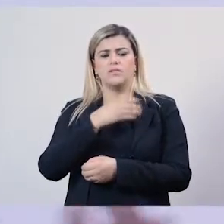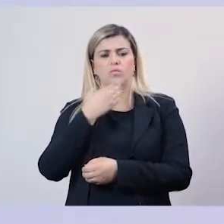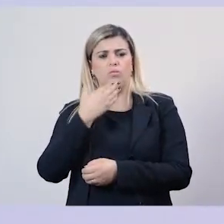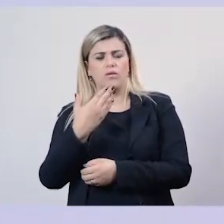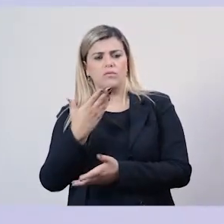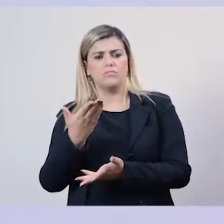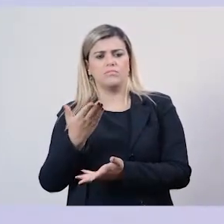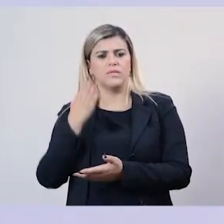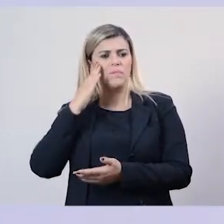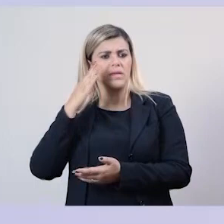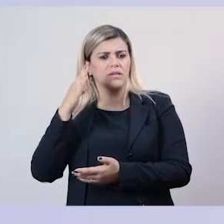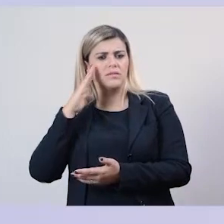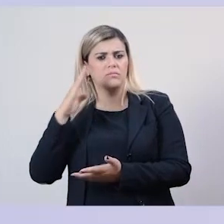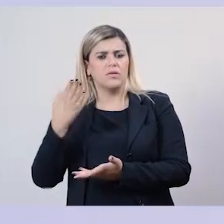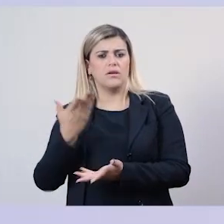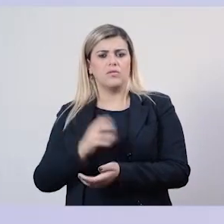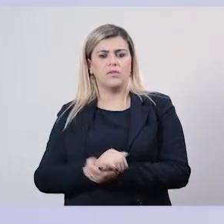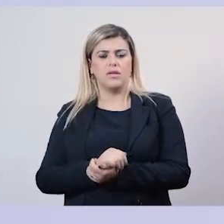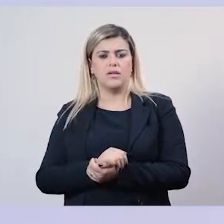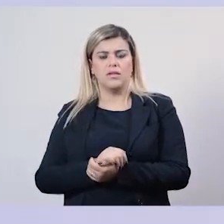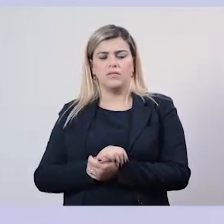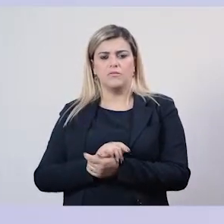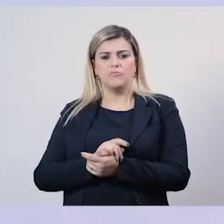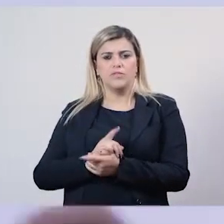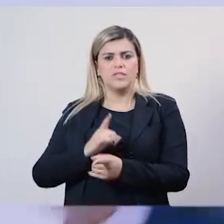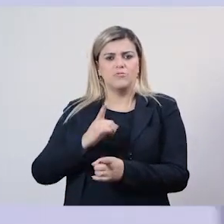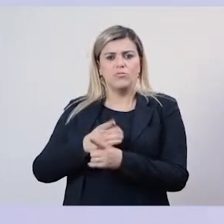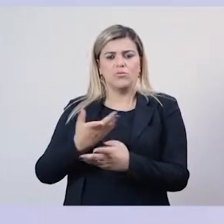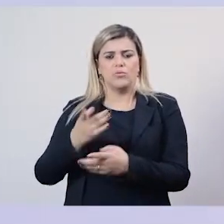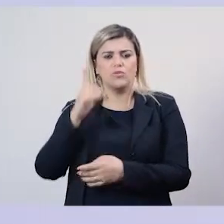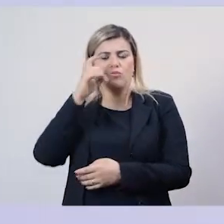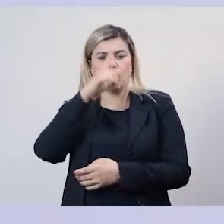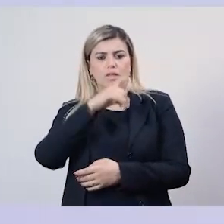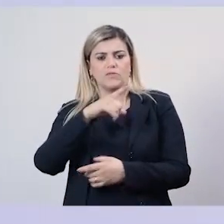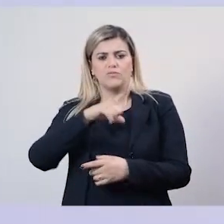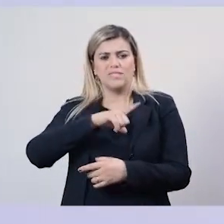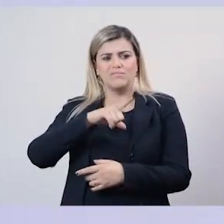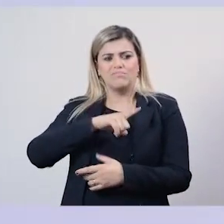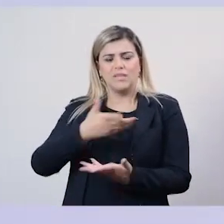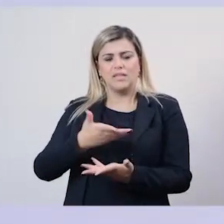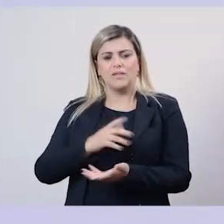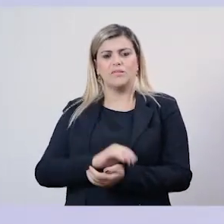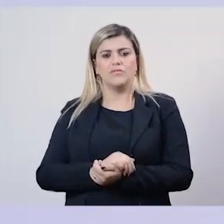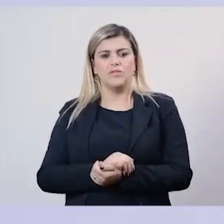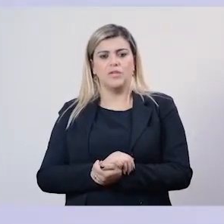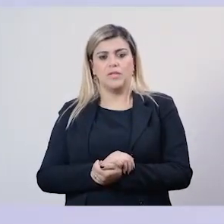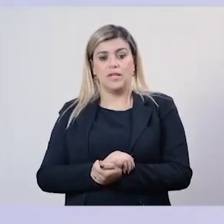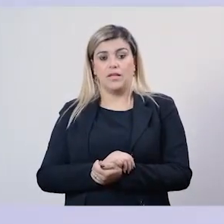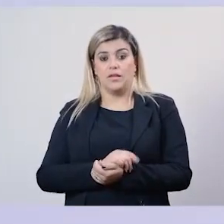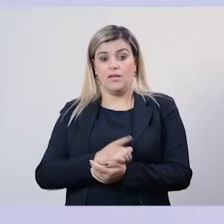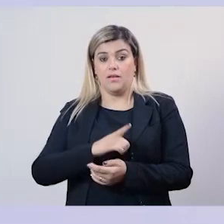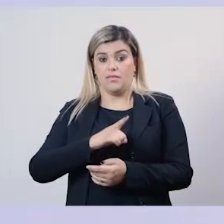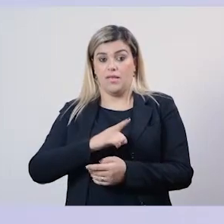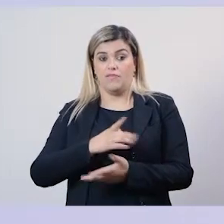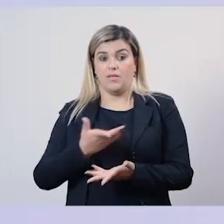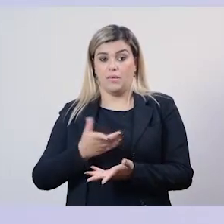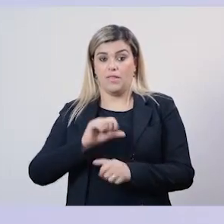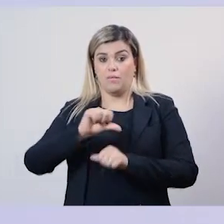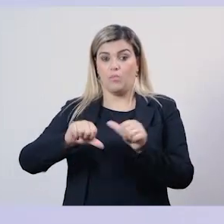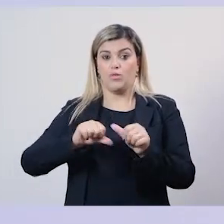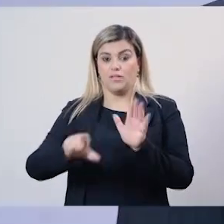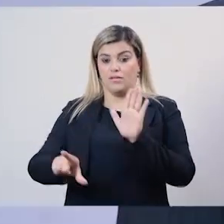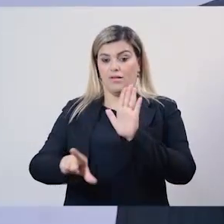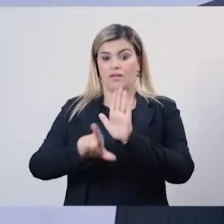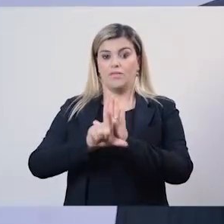talvez encontradas, no que tange talvez a essa autonomia que o decreto garantiu, nessa plenitude profissional, profissional